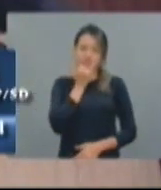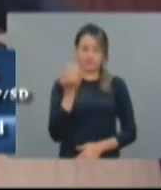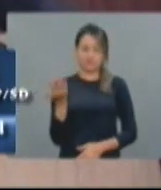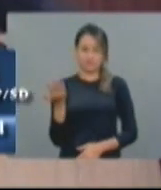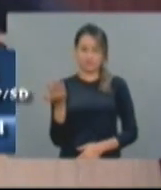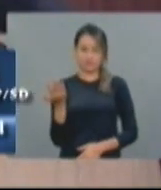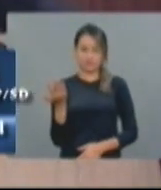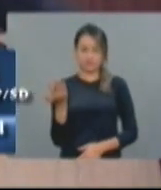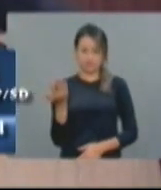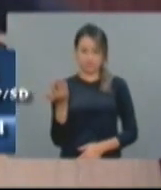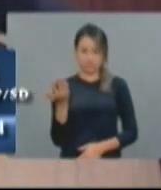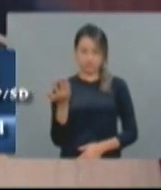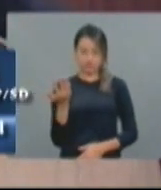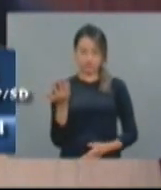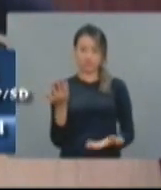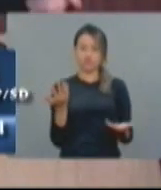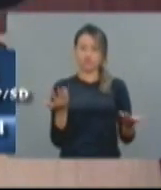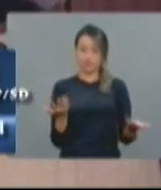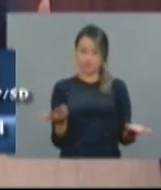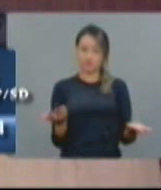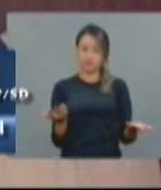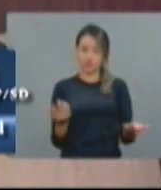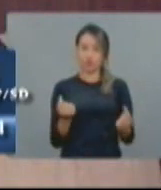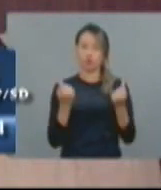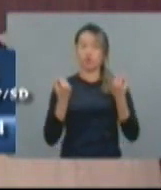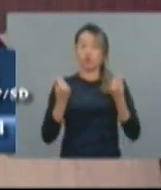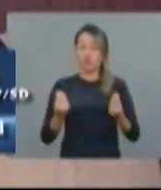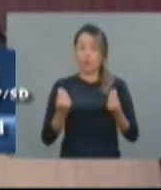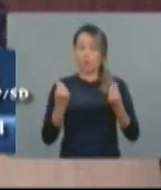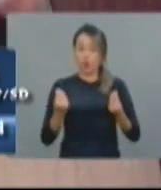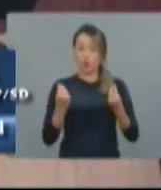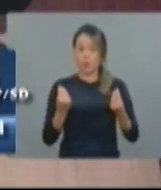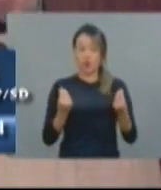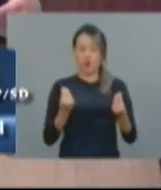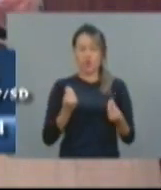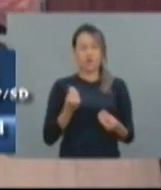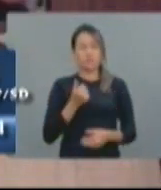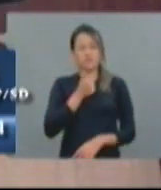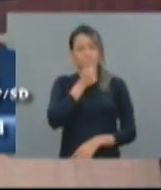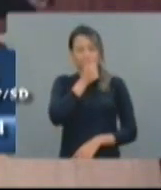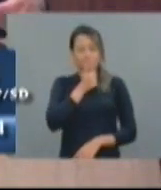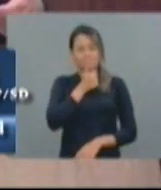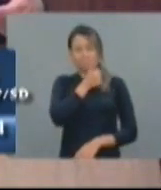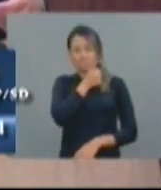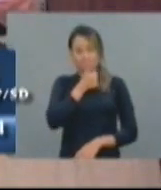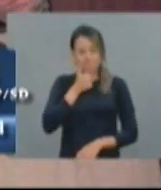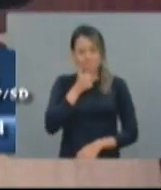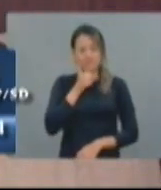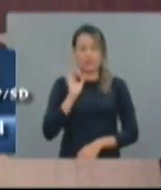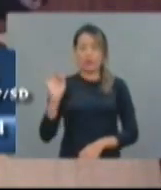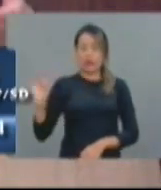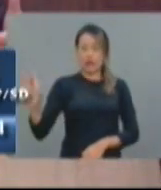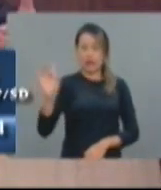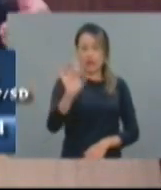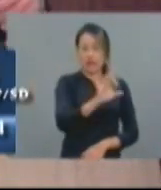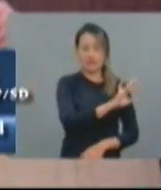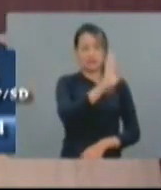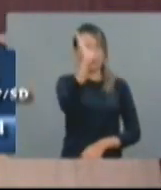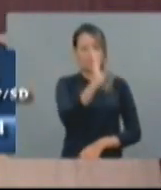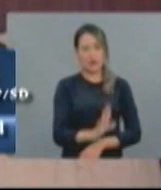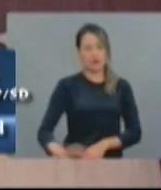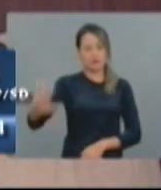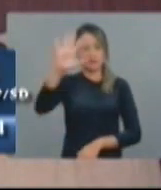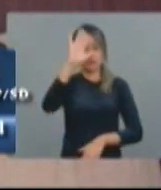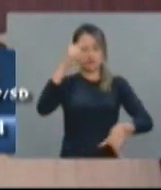milésimos, é muito pouco, é muito pouco o sacrifício a ser feito por cada brasileiro, por cada